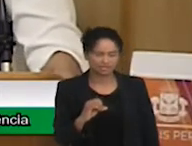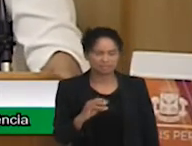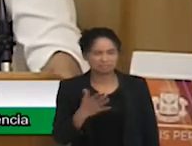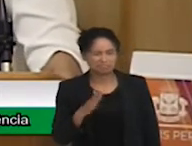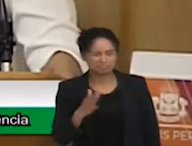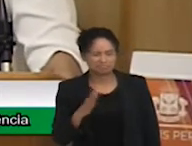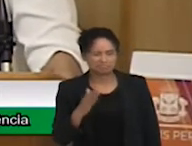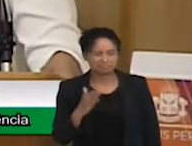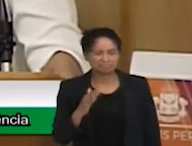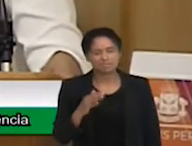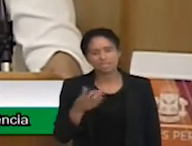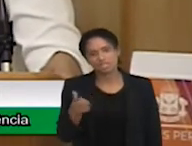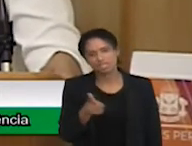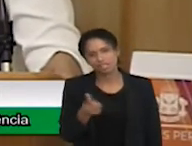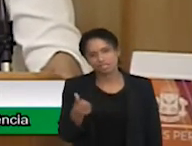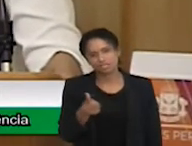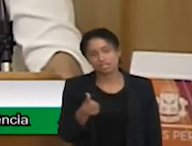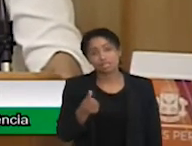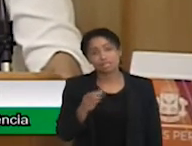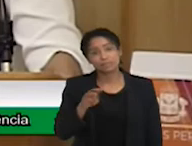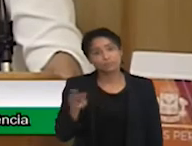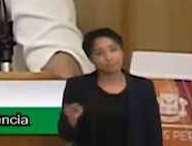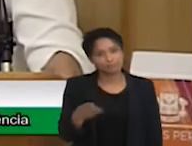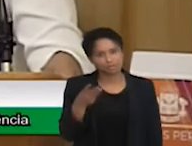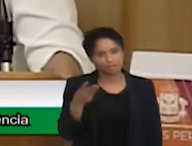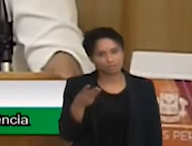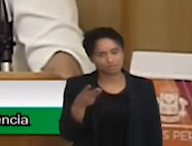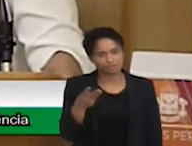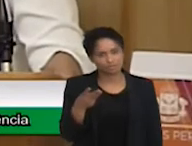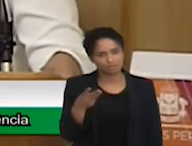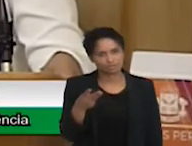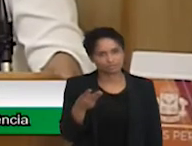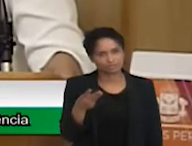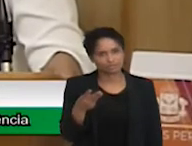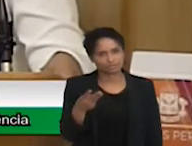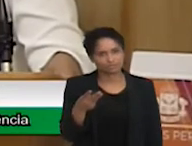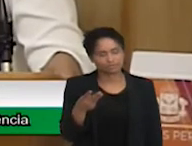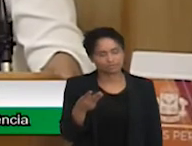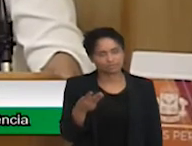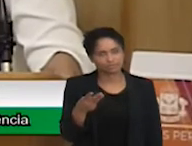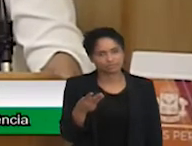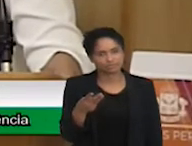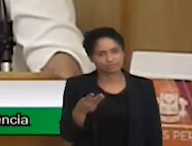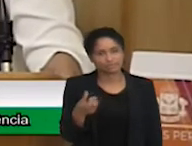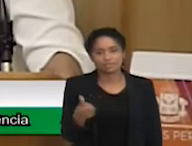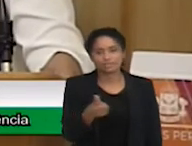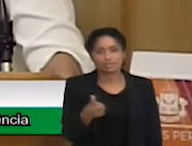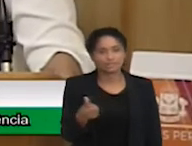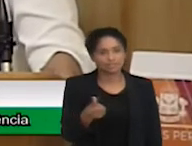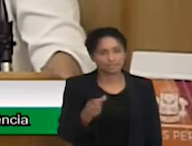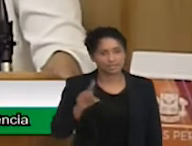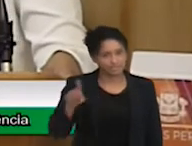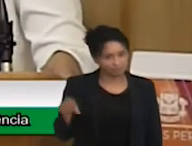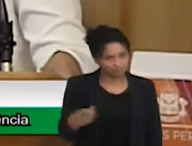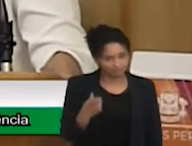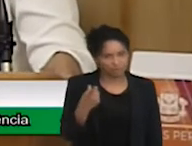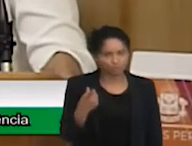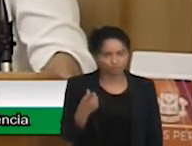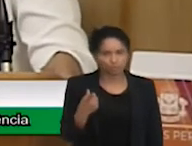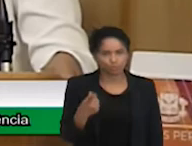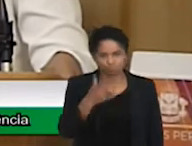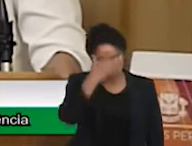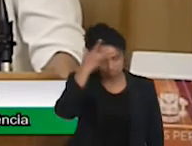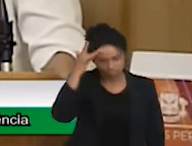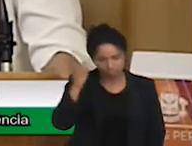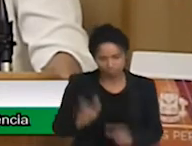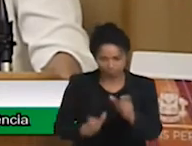66.674.000, perdão, 66.674 pessoas têm algum tipo de